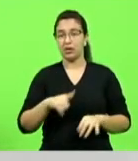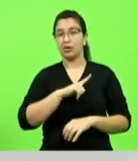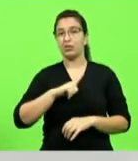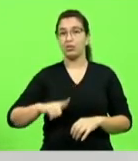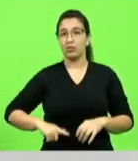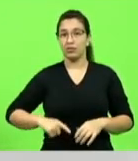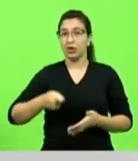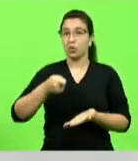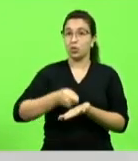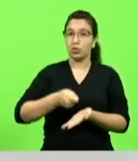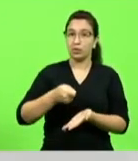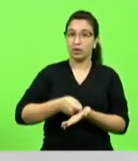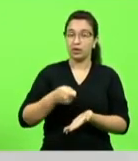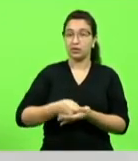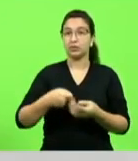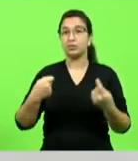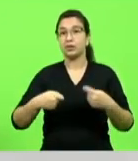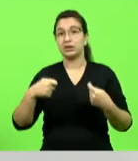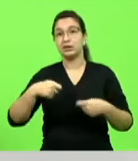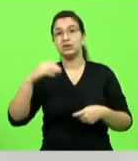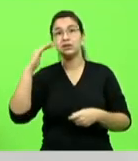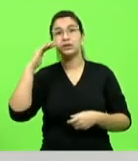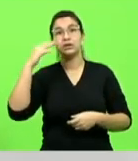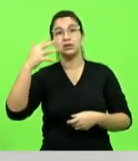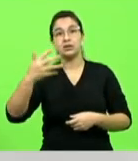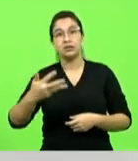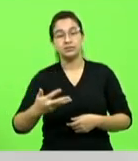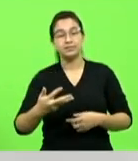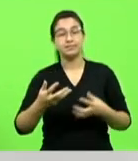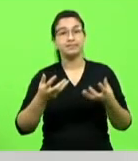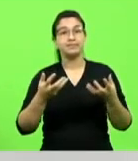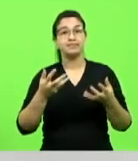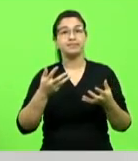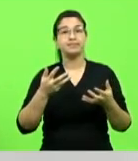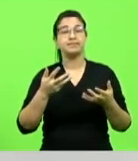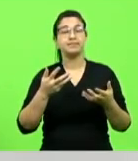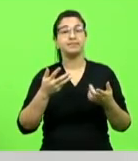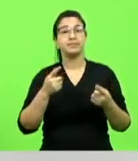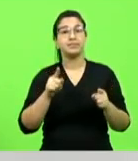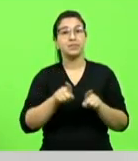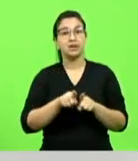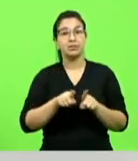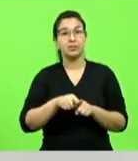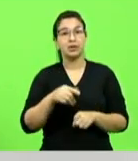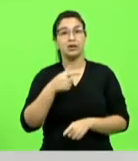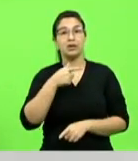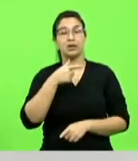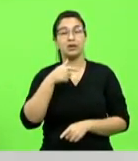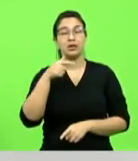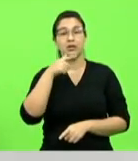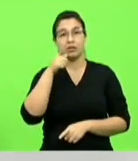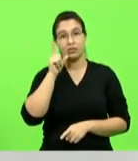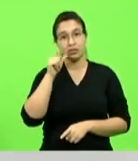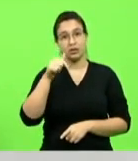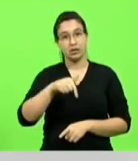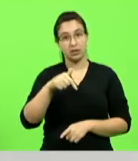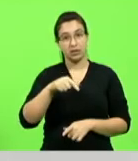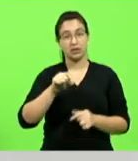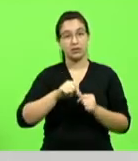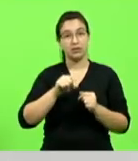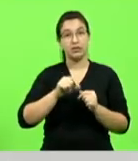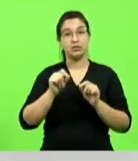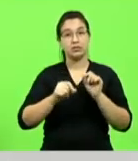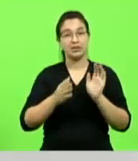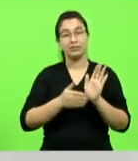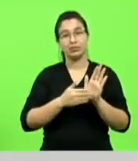obrigação nossa aqui dentro aqui é intermediar para que aconteça as soluções foi que foi feito ontem na proposta dos deputados que eu já citei